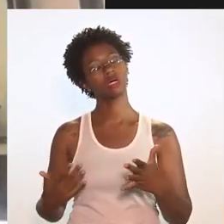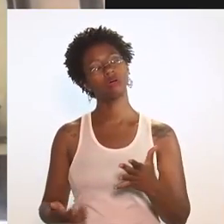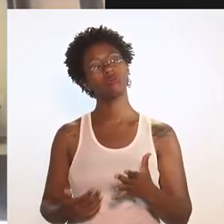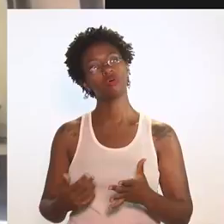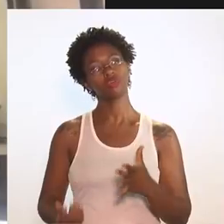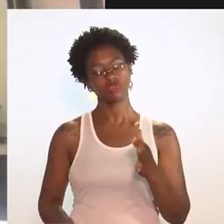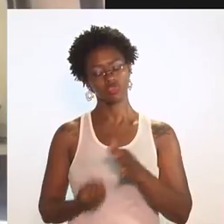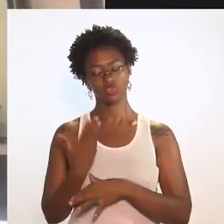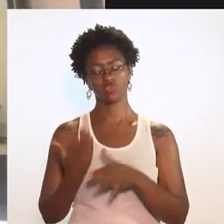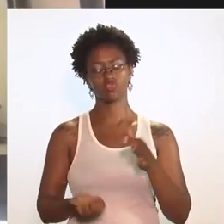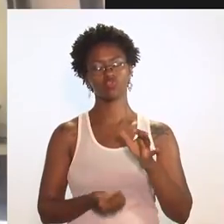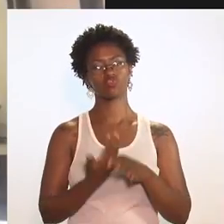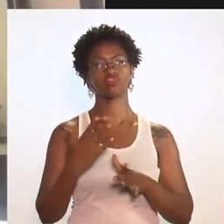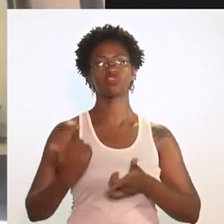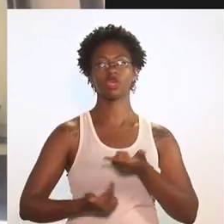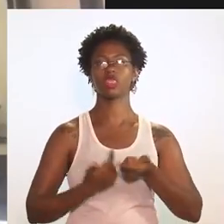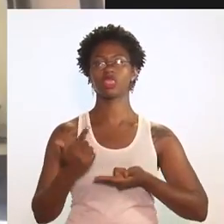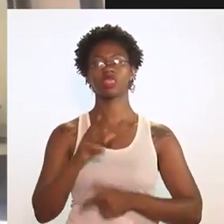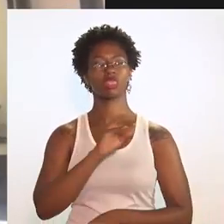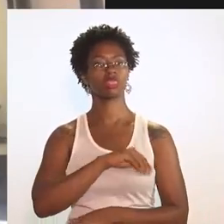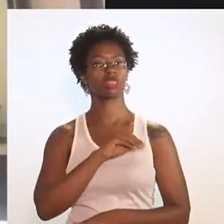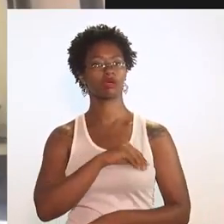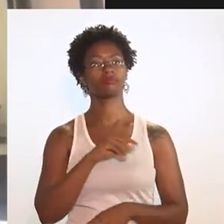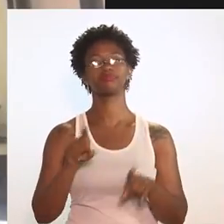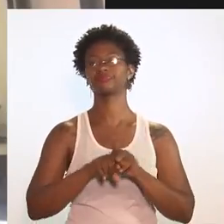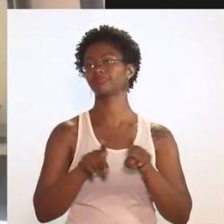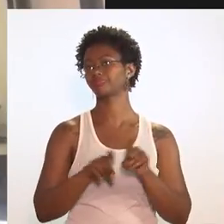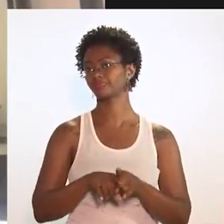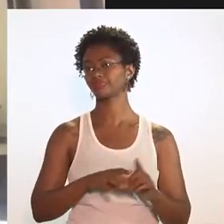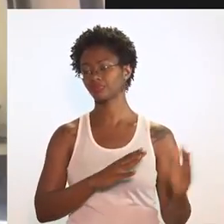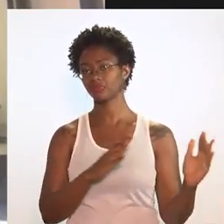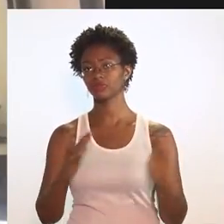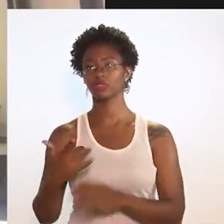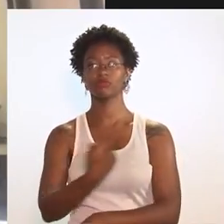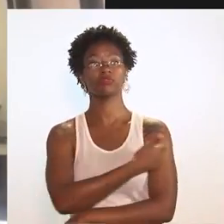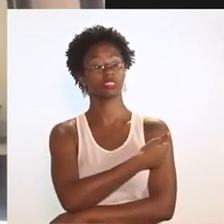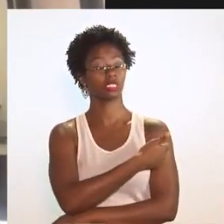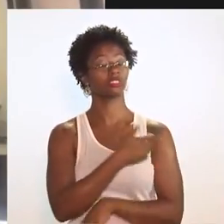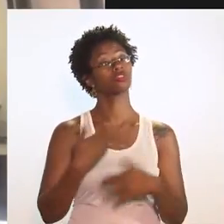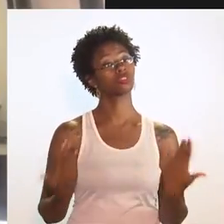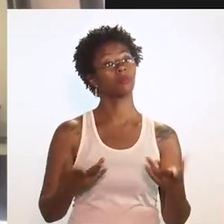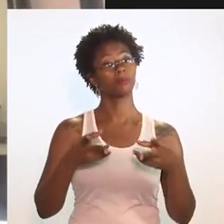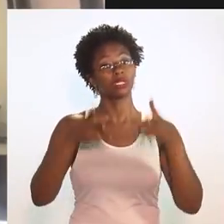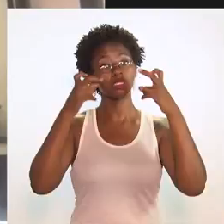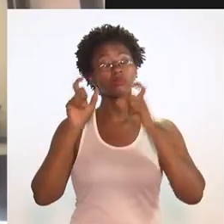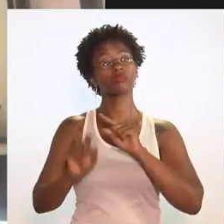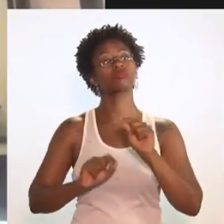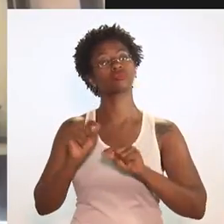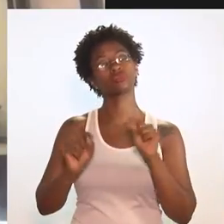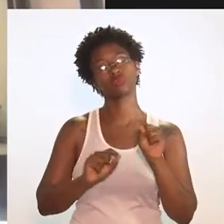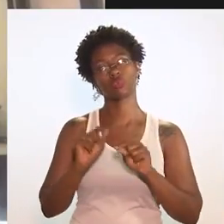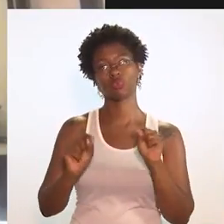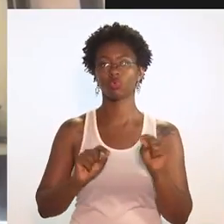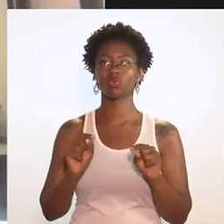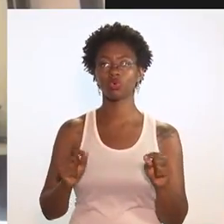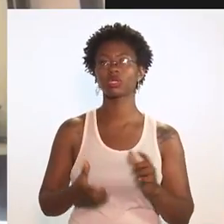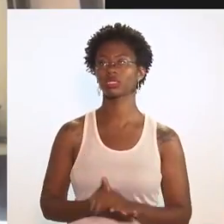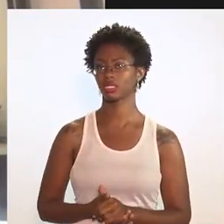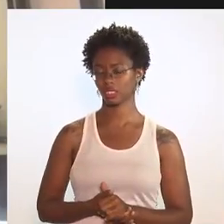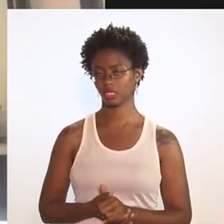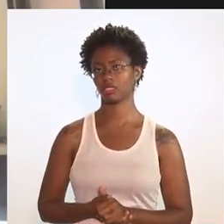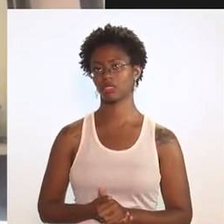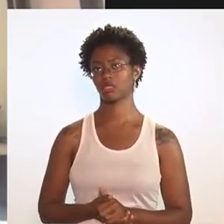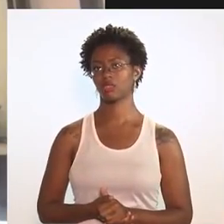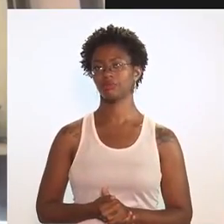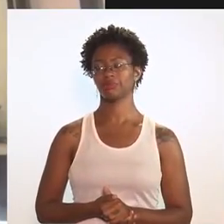geração de renda de emprego, junto com o cronograma de vacinação. Então, o que nós percebemos aqui na questão